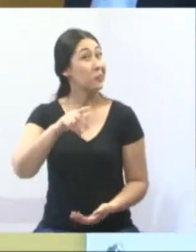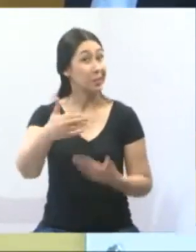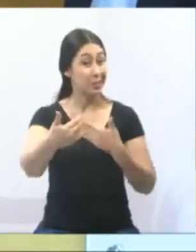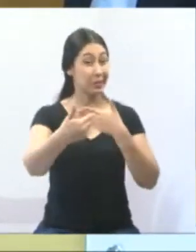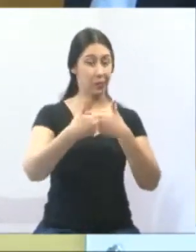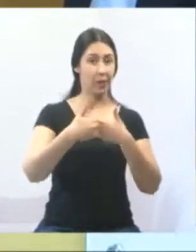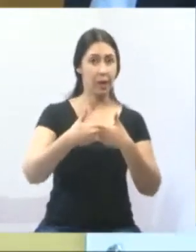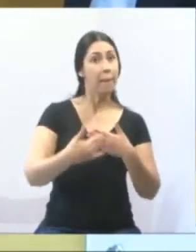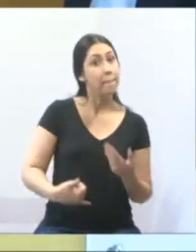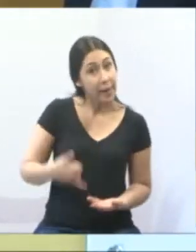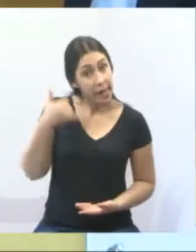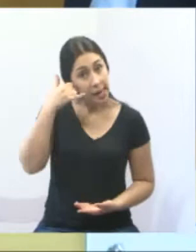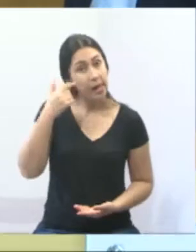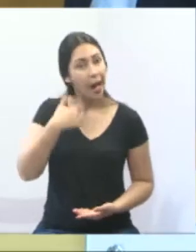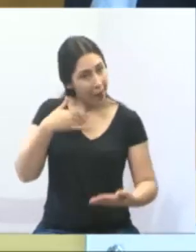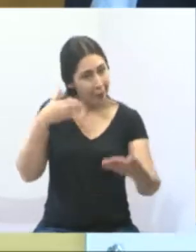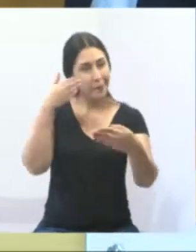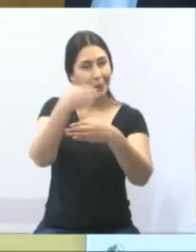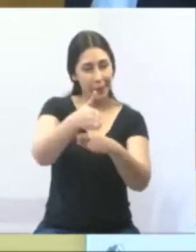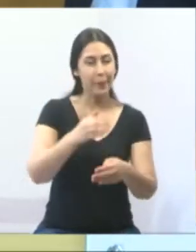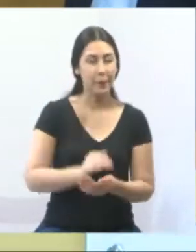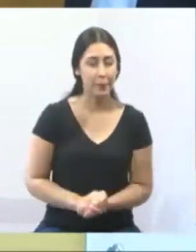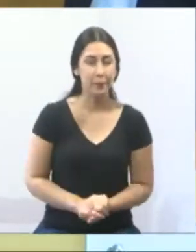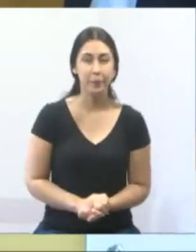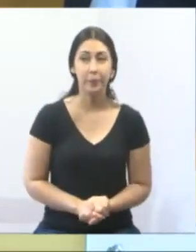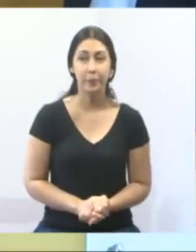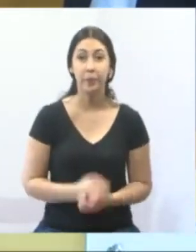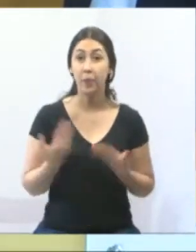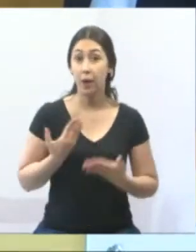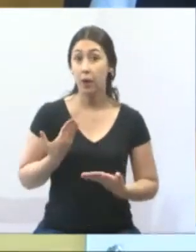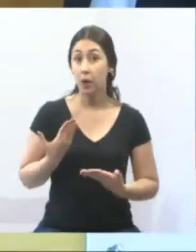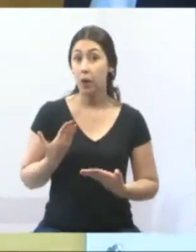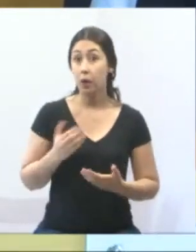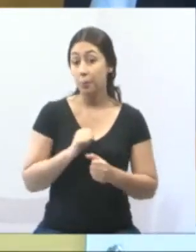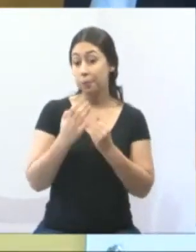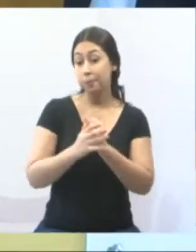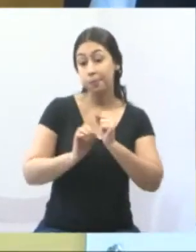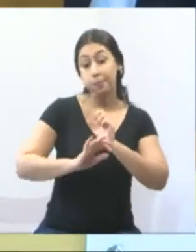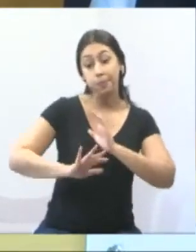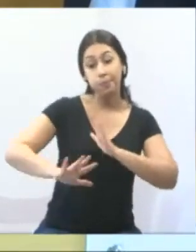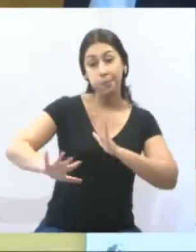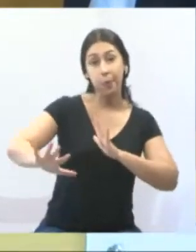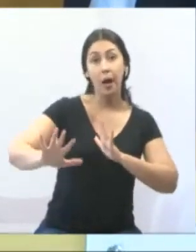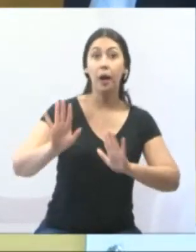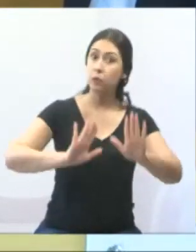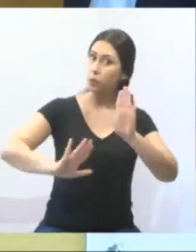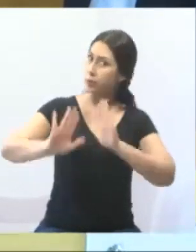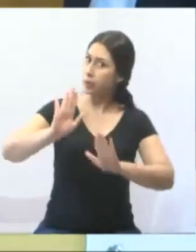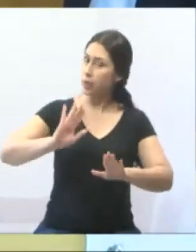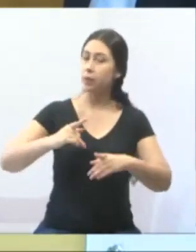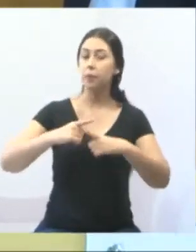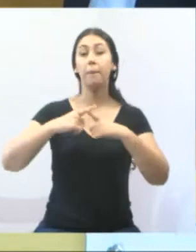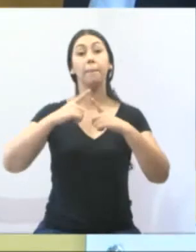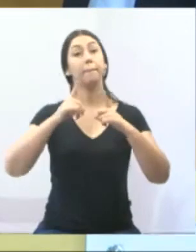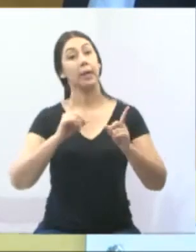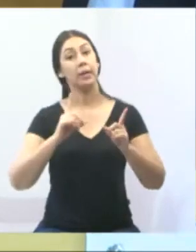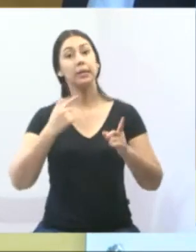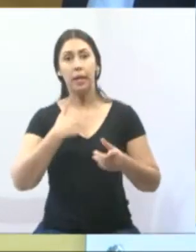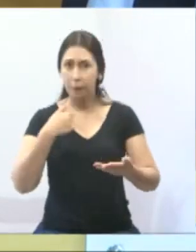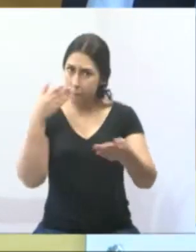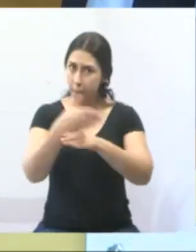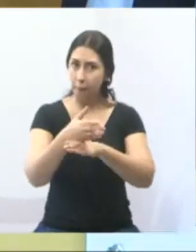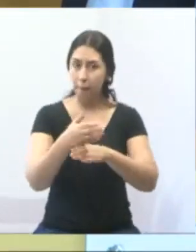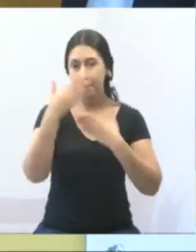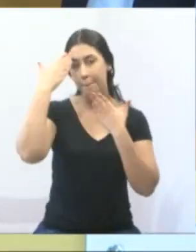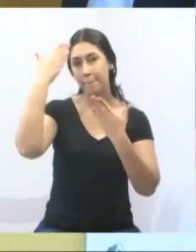mim, me ligue que eu irei até você. Agora, nessa pandemia, com mais restrições, mas eu vou, ok? Muito